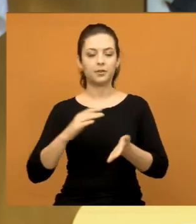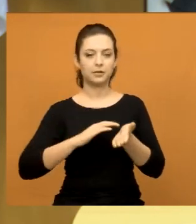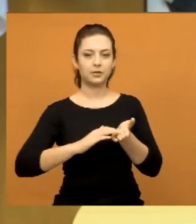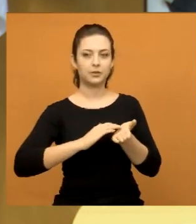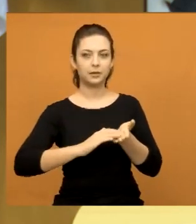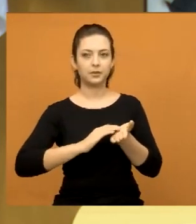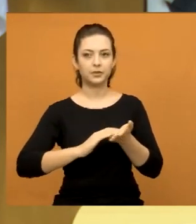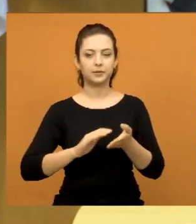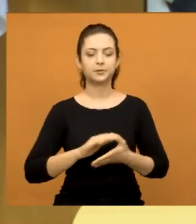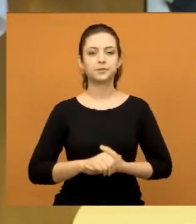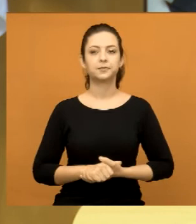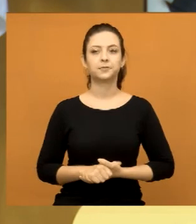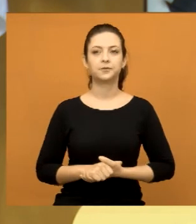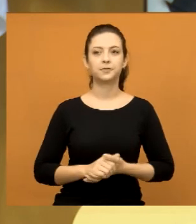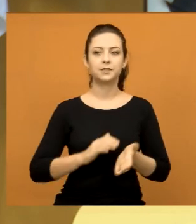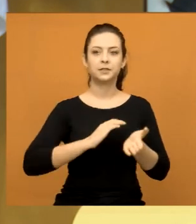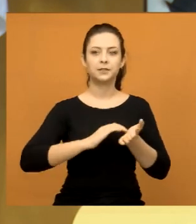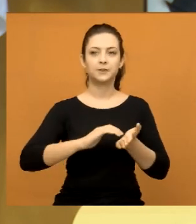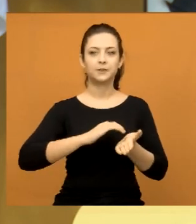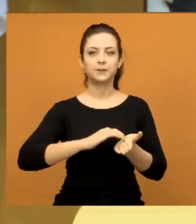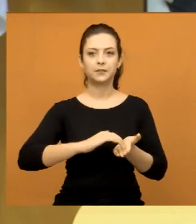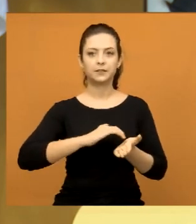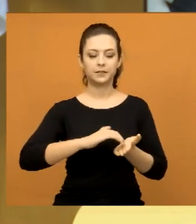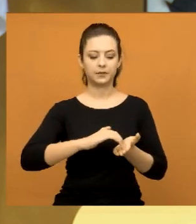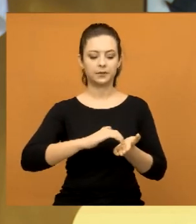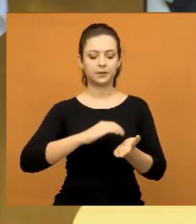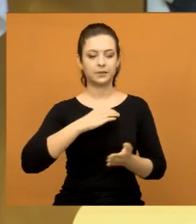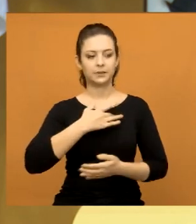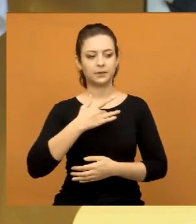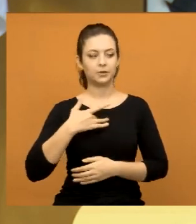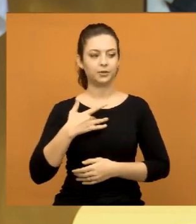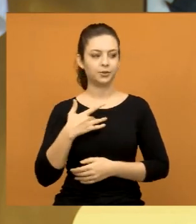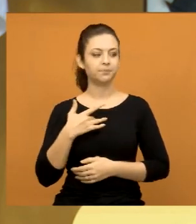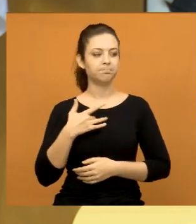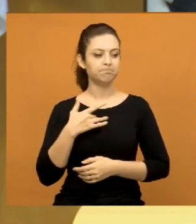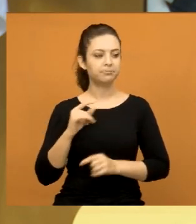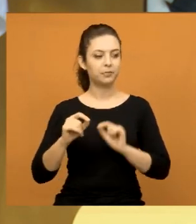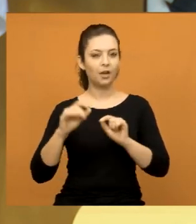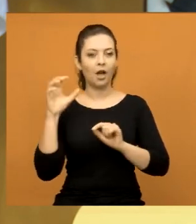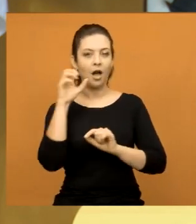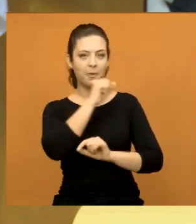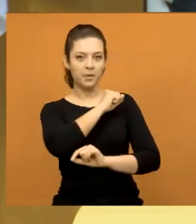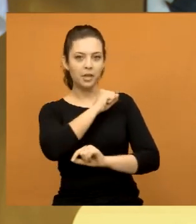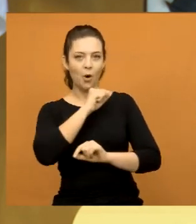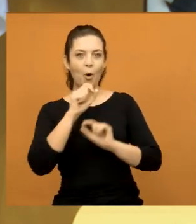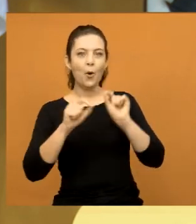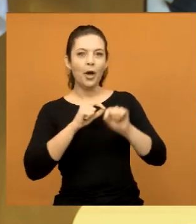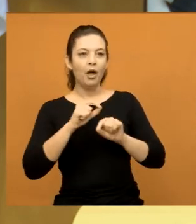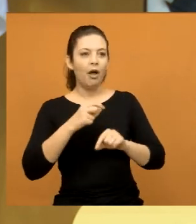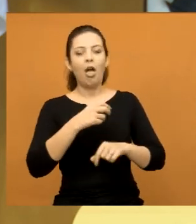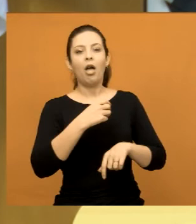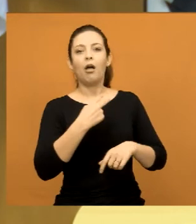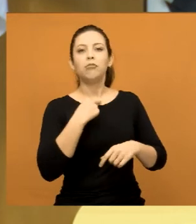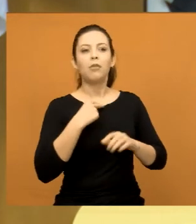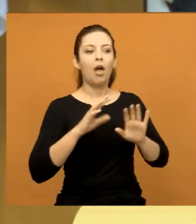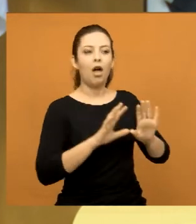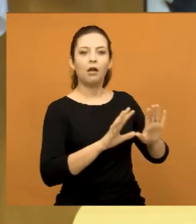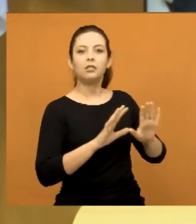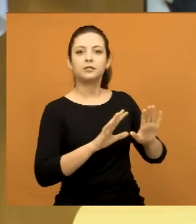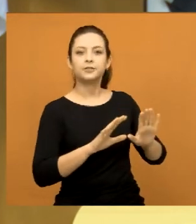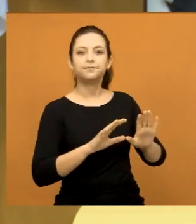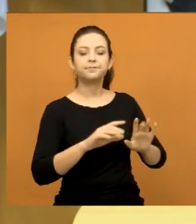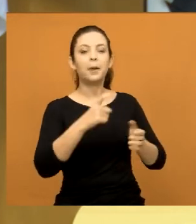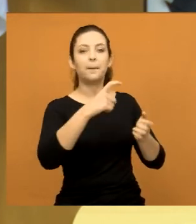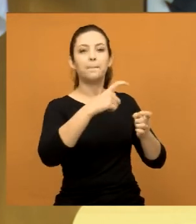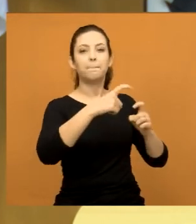a Secretaria da Saúde tomar quanto mais as providências, que ele não pode ficar, porque lá o posto médico